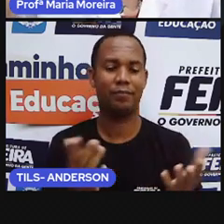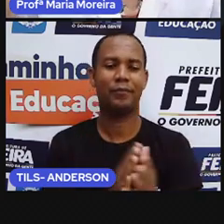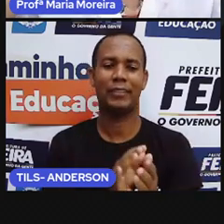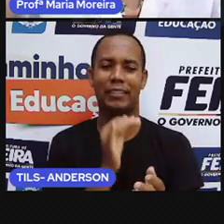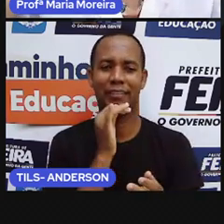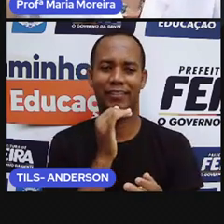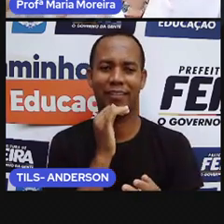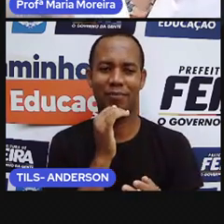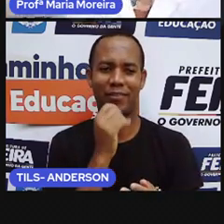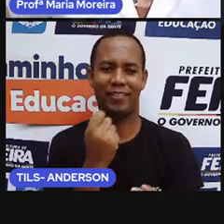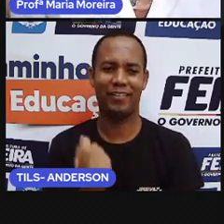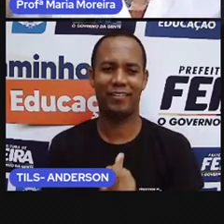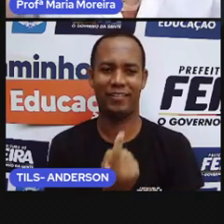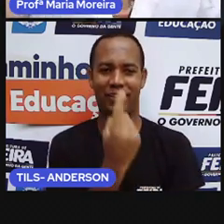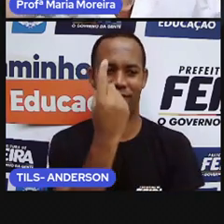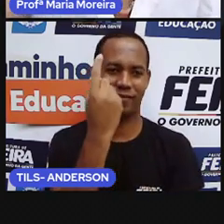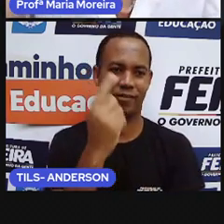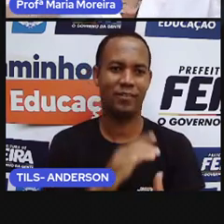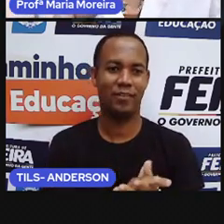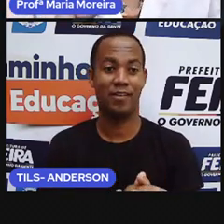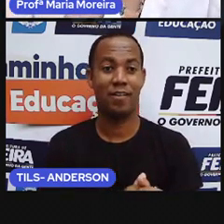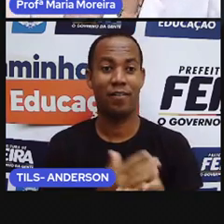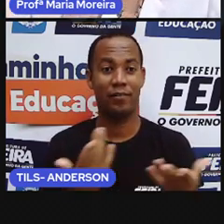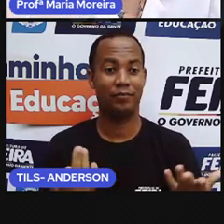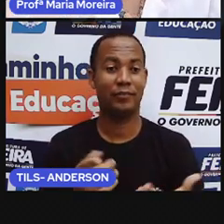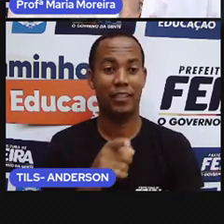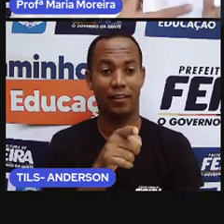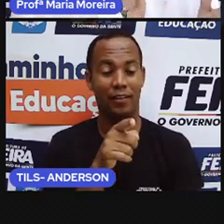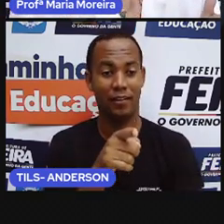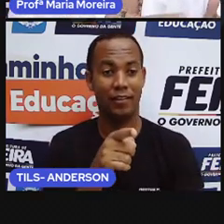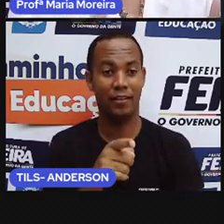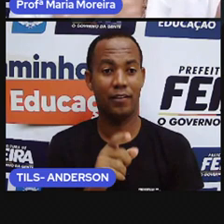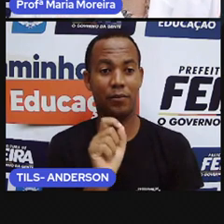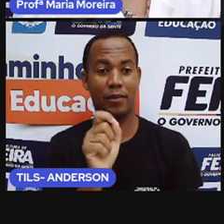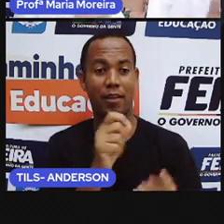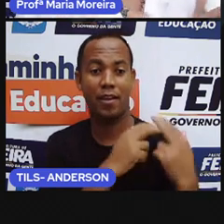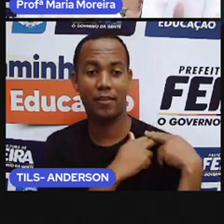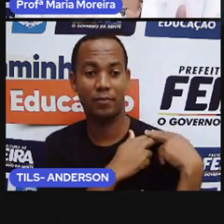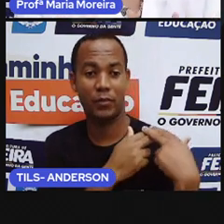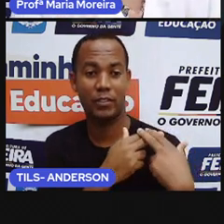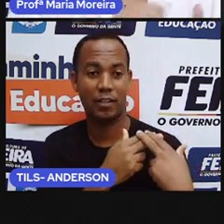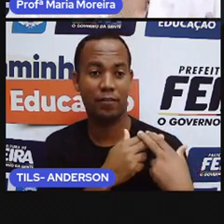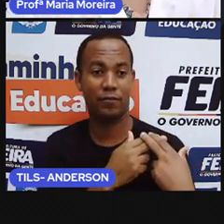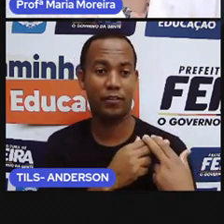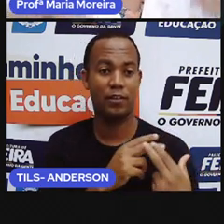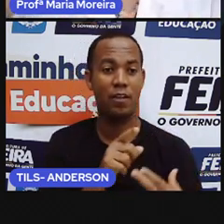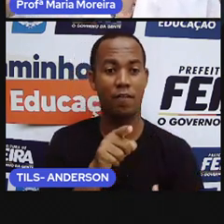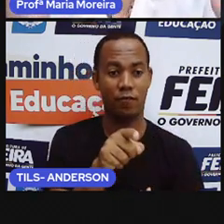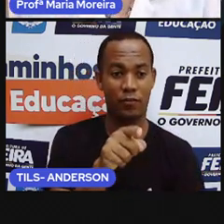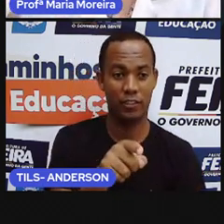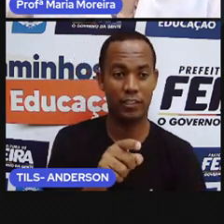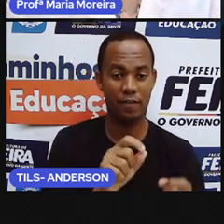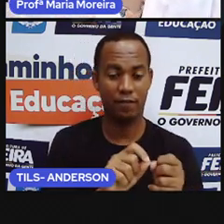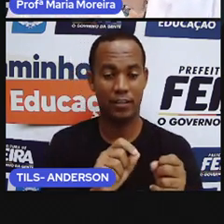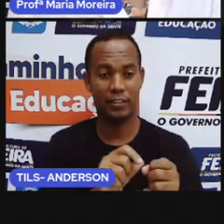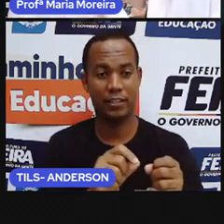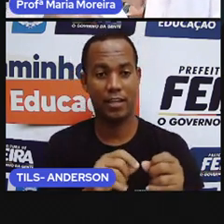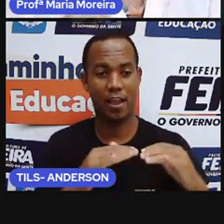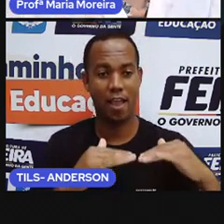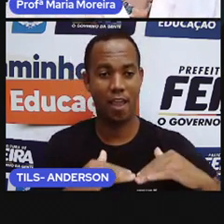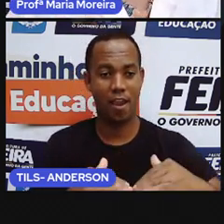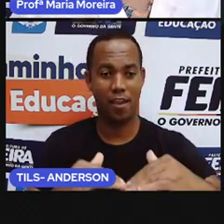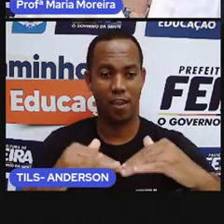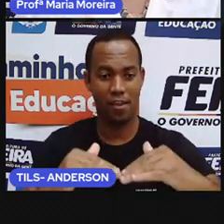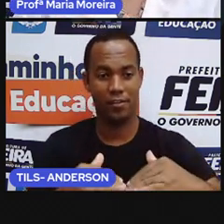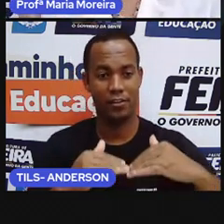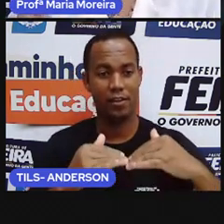Exílio, porque ele gosta. Anderson, né? Anderson, ele vai ser responsável por quê? Olha, fazer as redes. Mas a